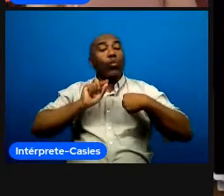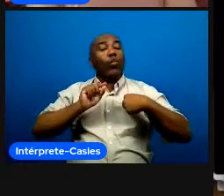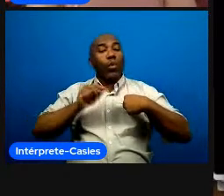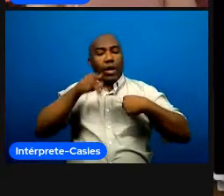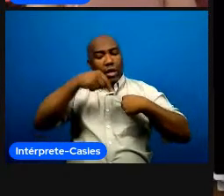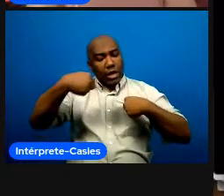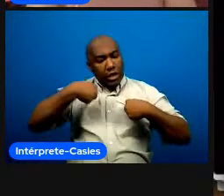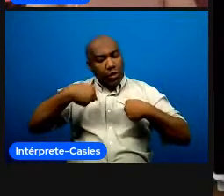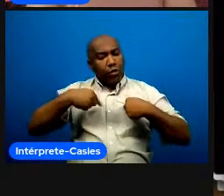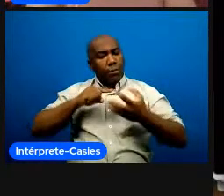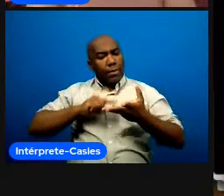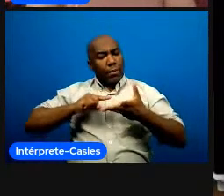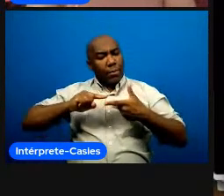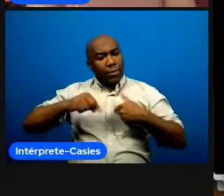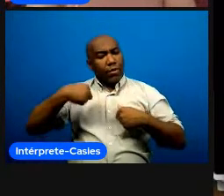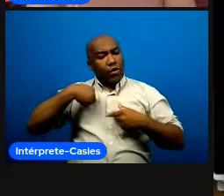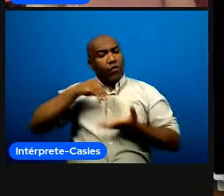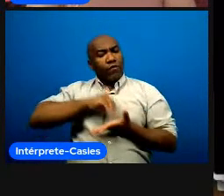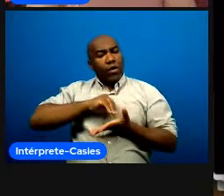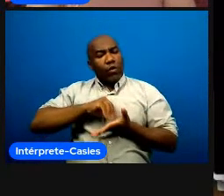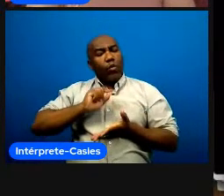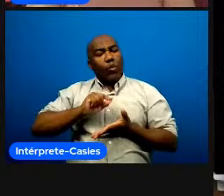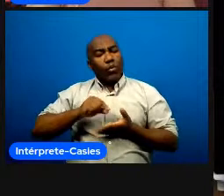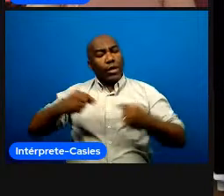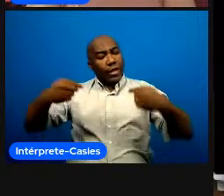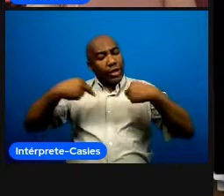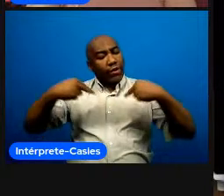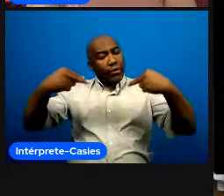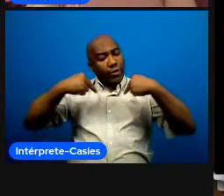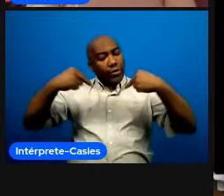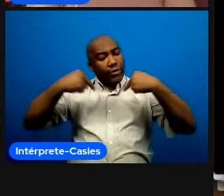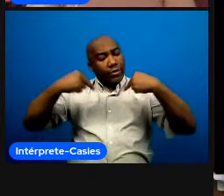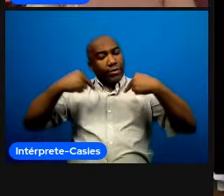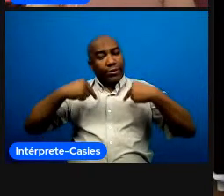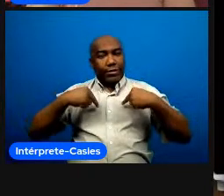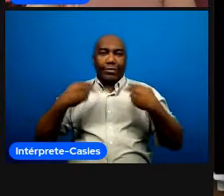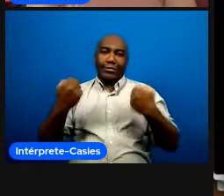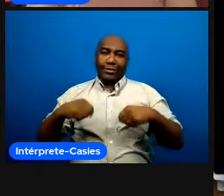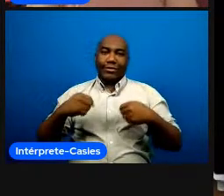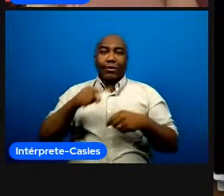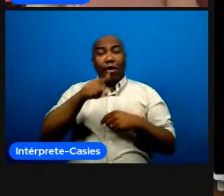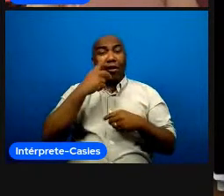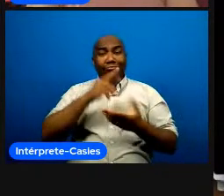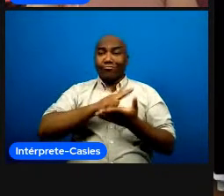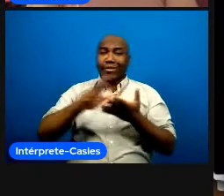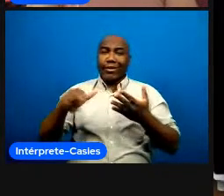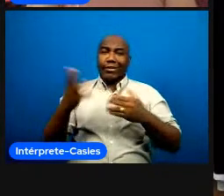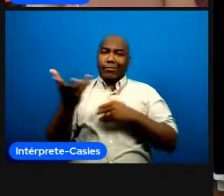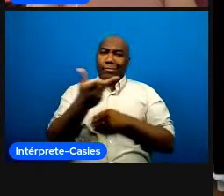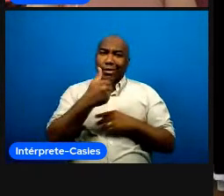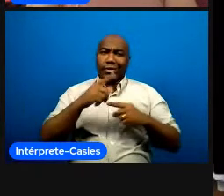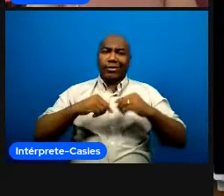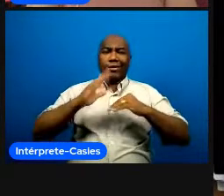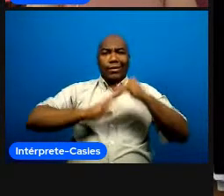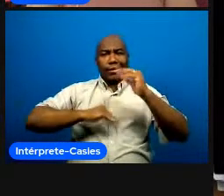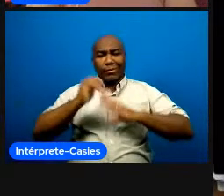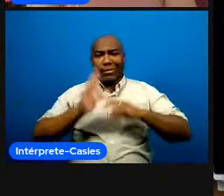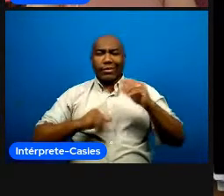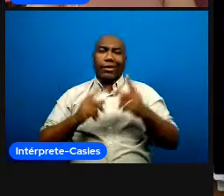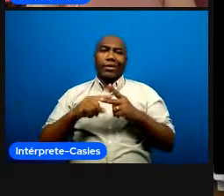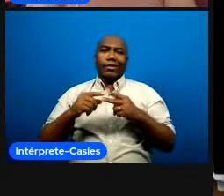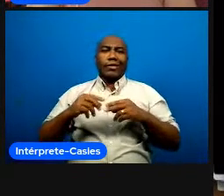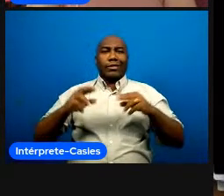olha que interessante mediadores criativo ter maestria gestão né